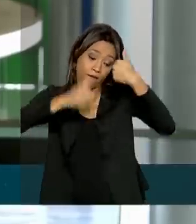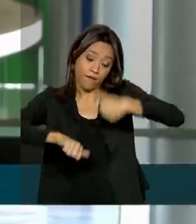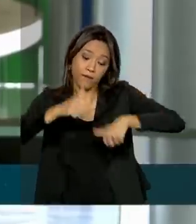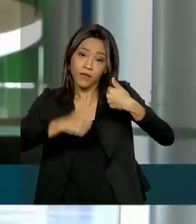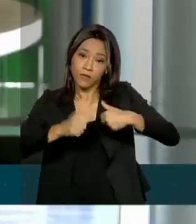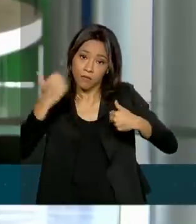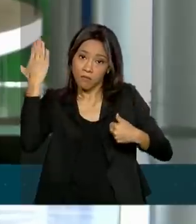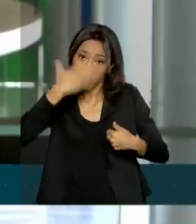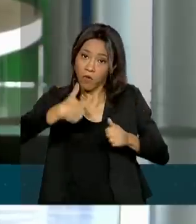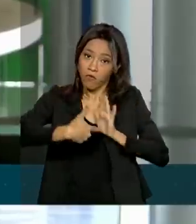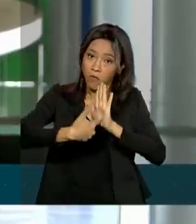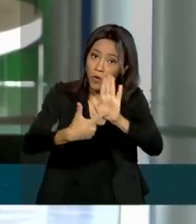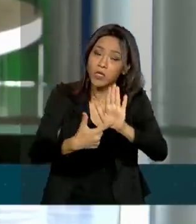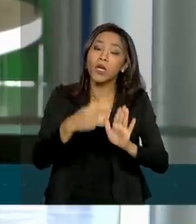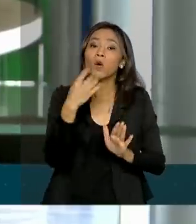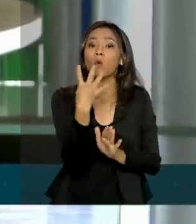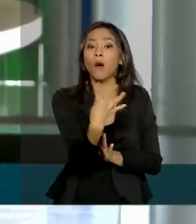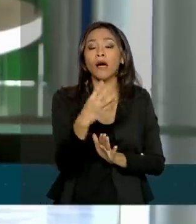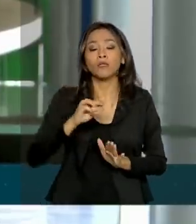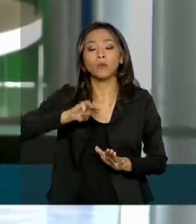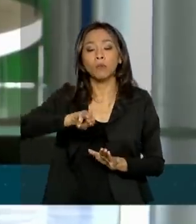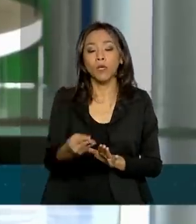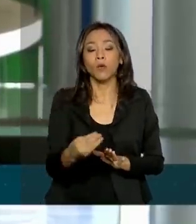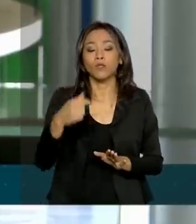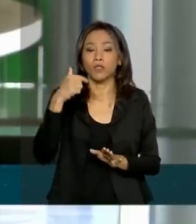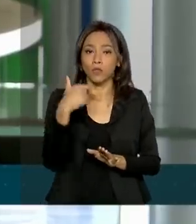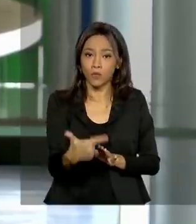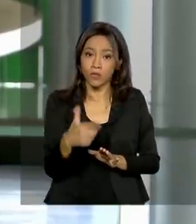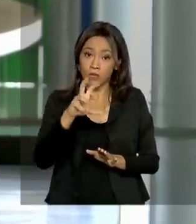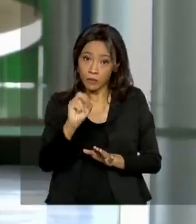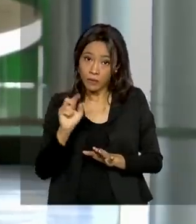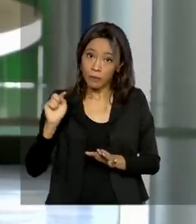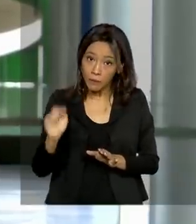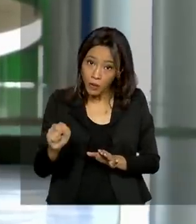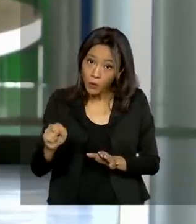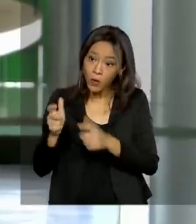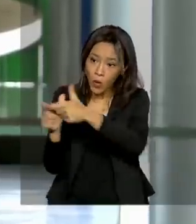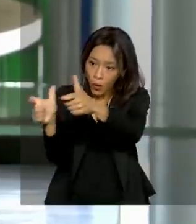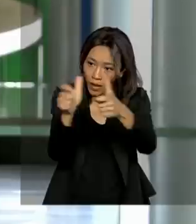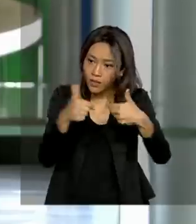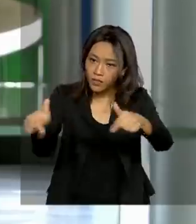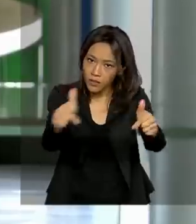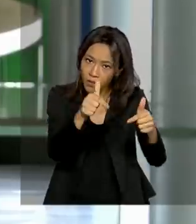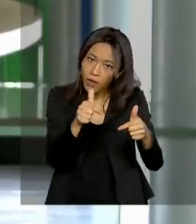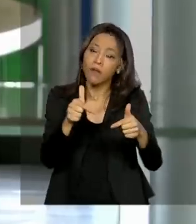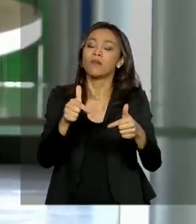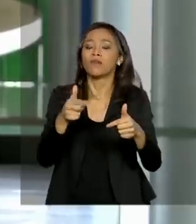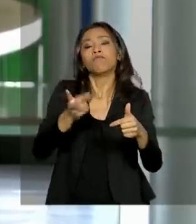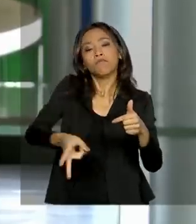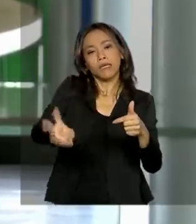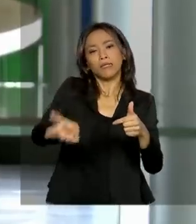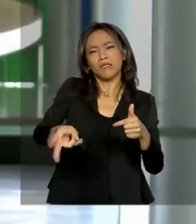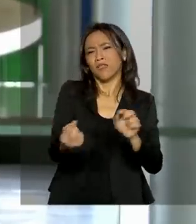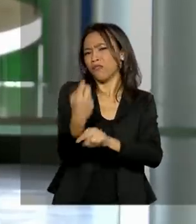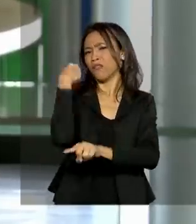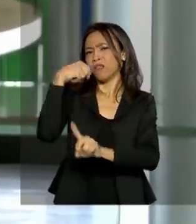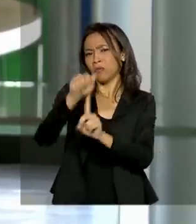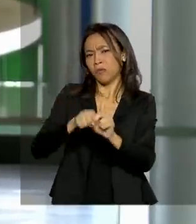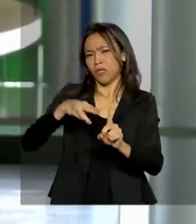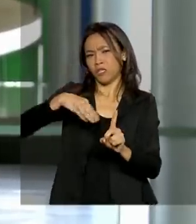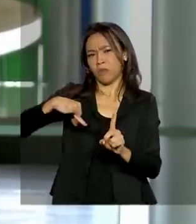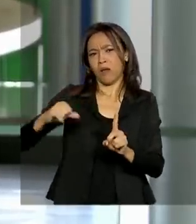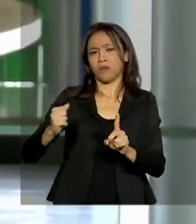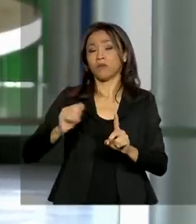pelo menos 4,2 milhões de postos de trabalho foram preservados desde o início de março, quando